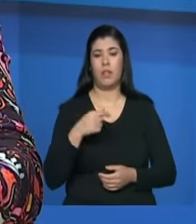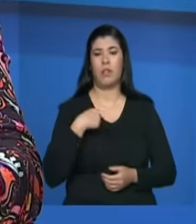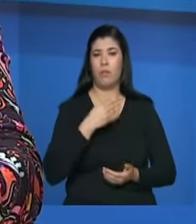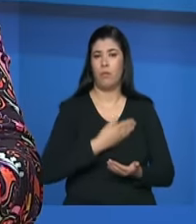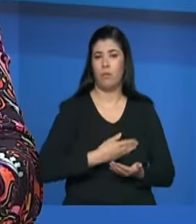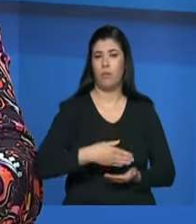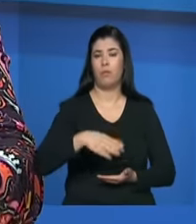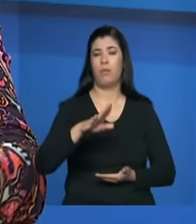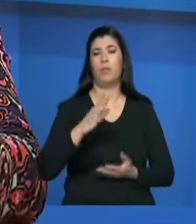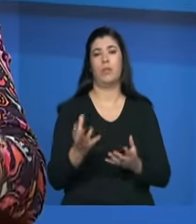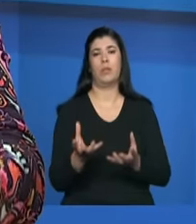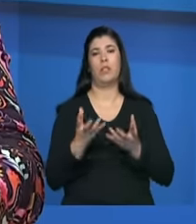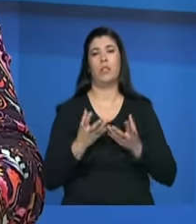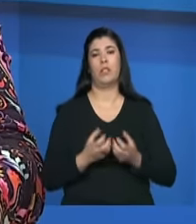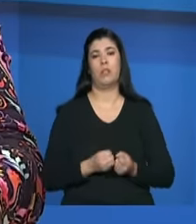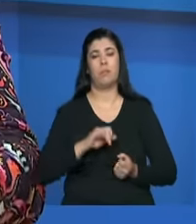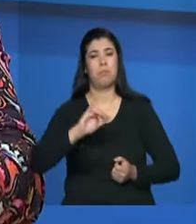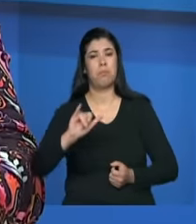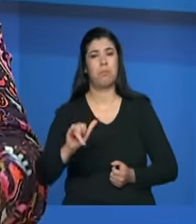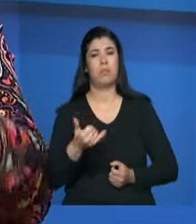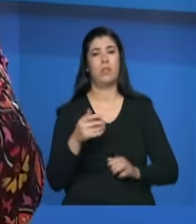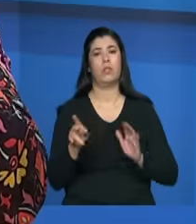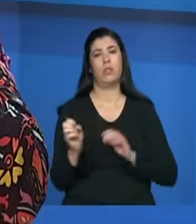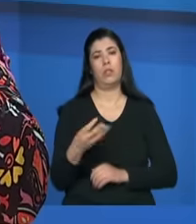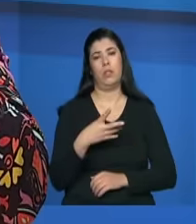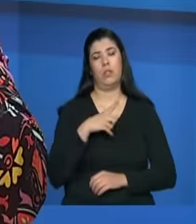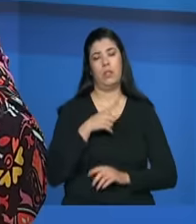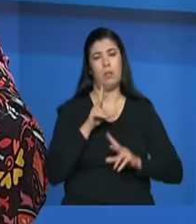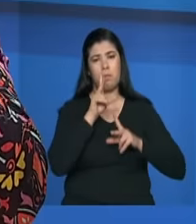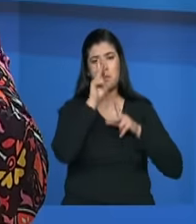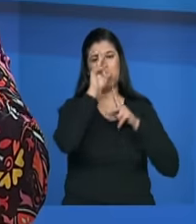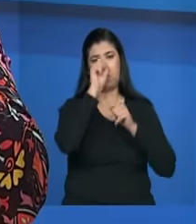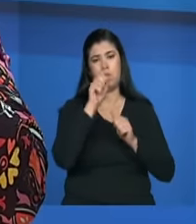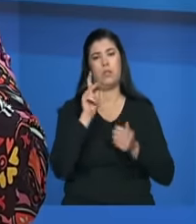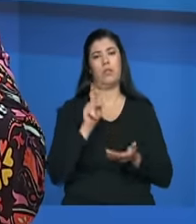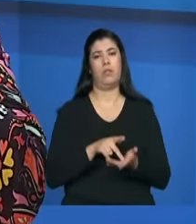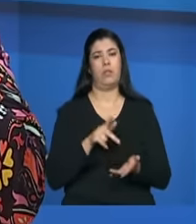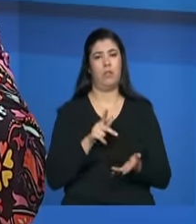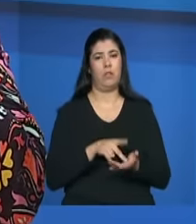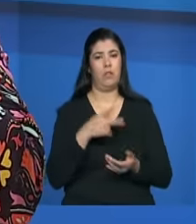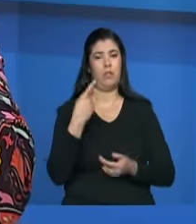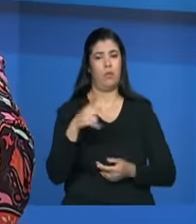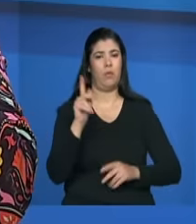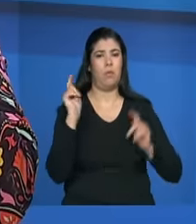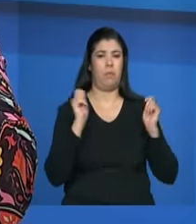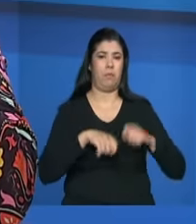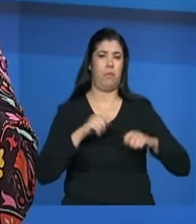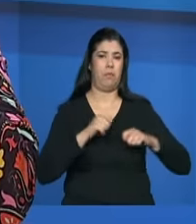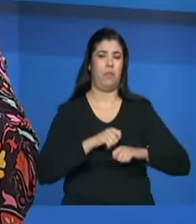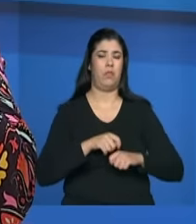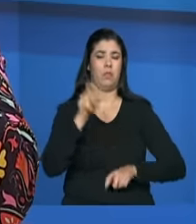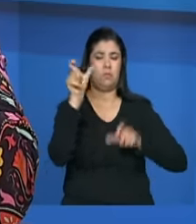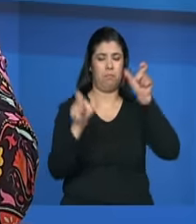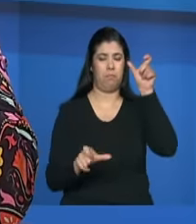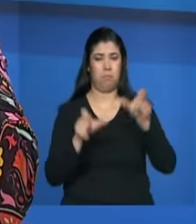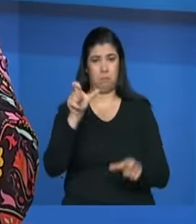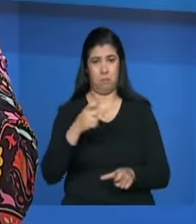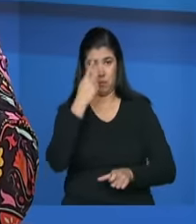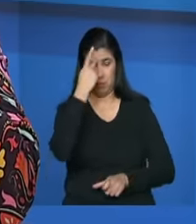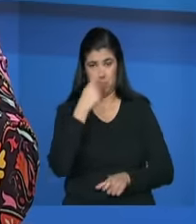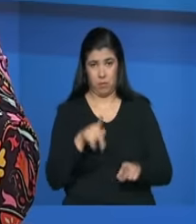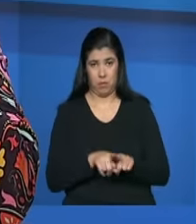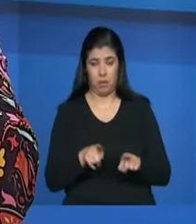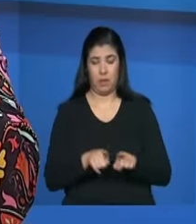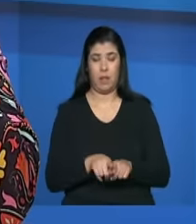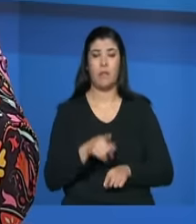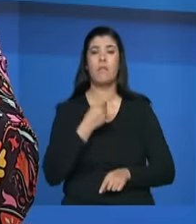para receber oportunidade de ter fortalecida as suas potencialidades individuais a sua vontade